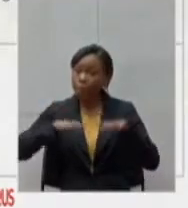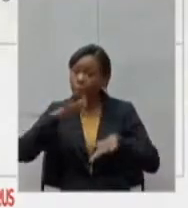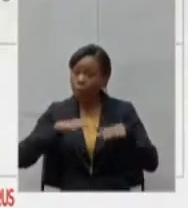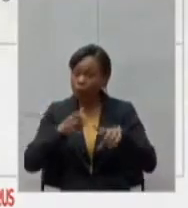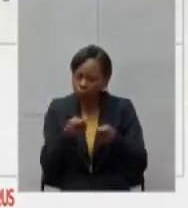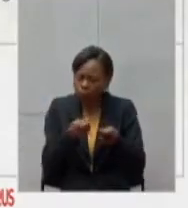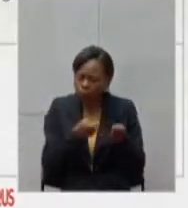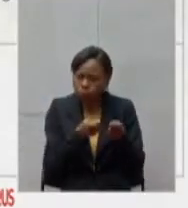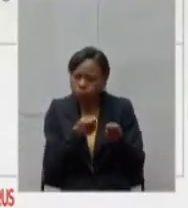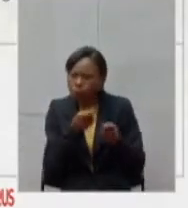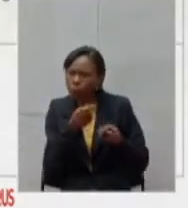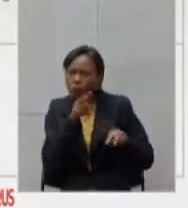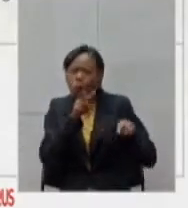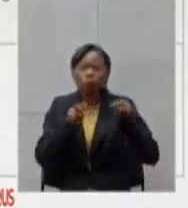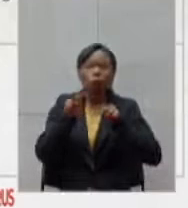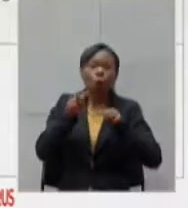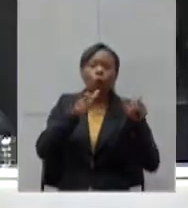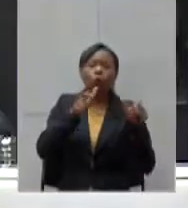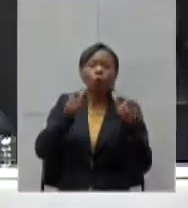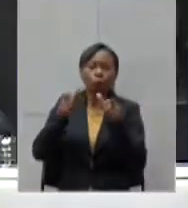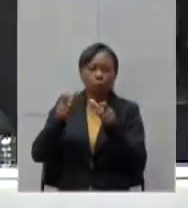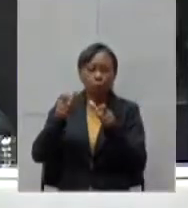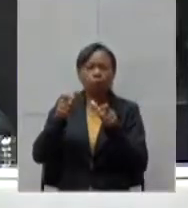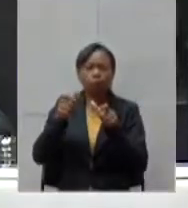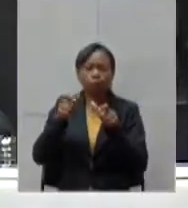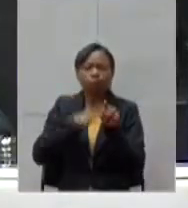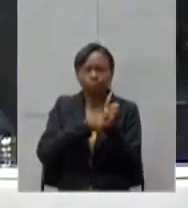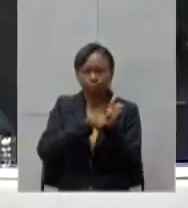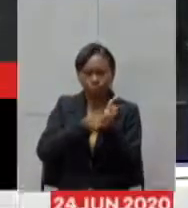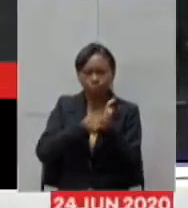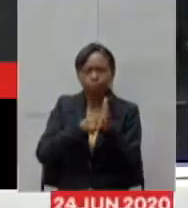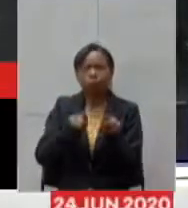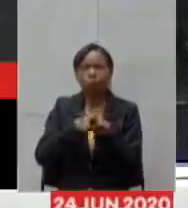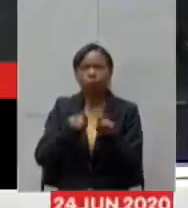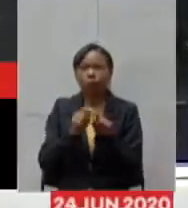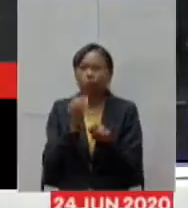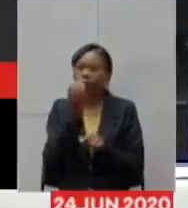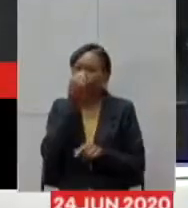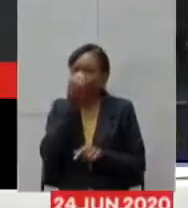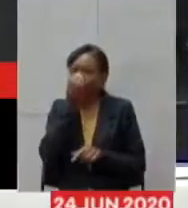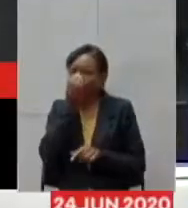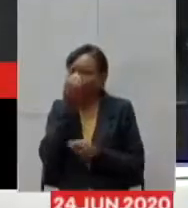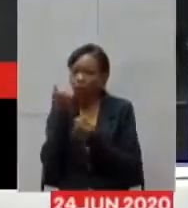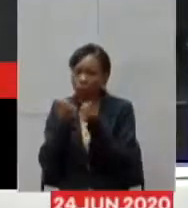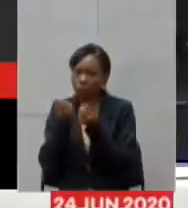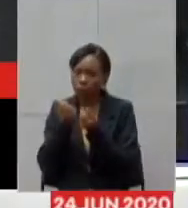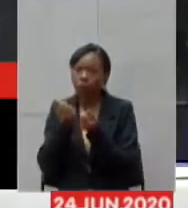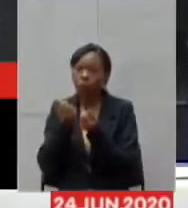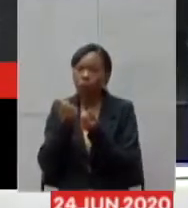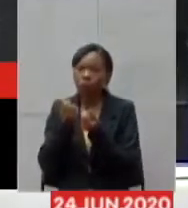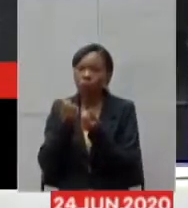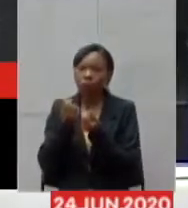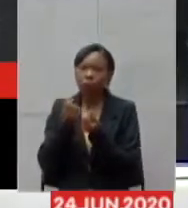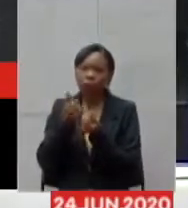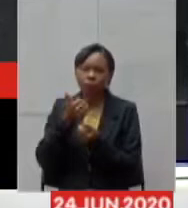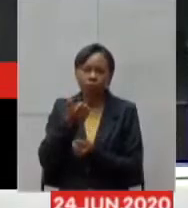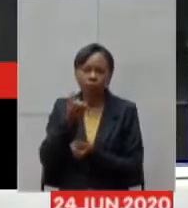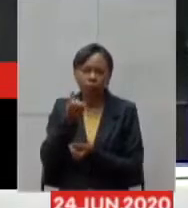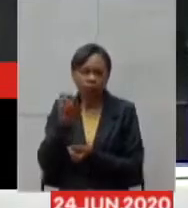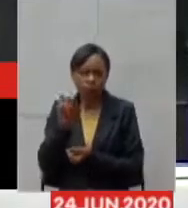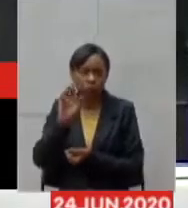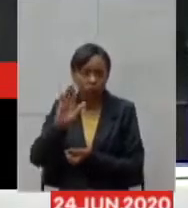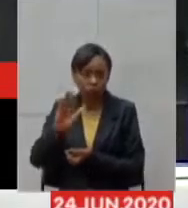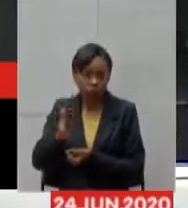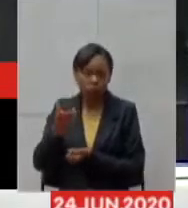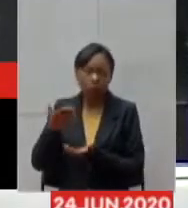ranqueamento aprovado pela CIB. Os respiradores de transporte são 185 que já chegaram, estão sendo disponibilizados também.